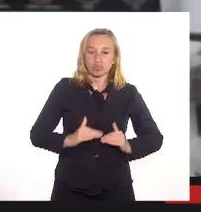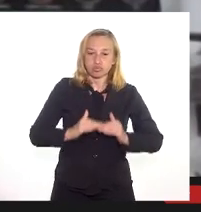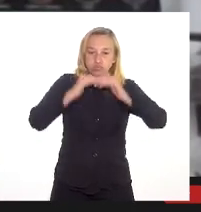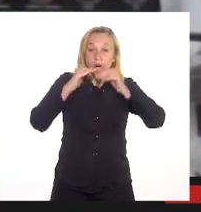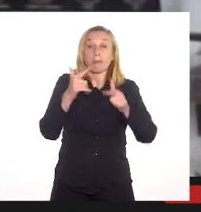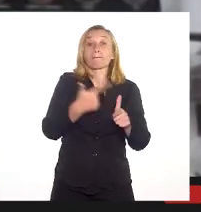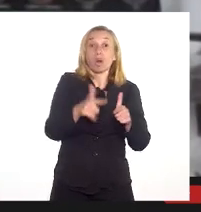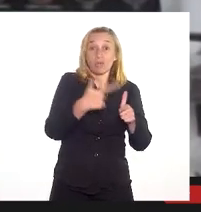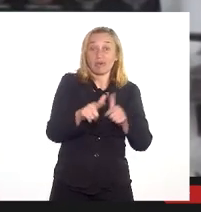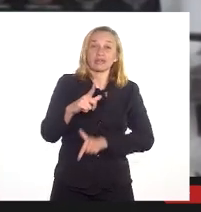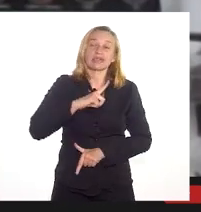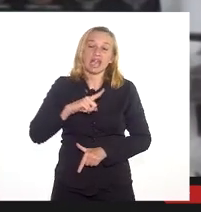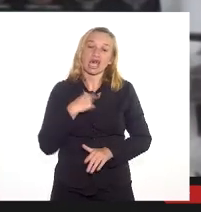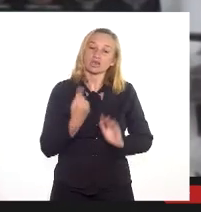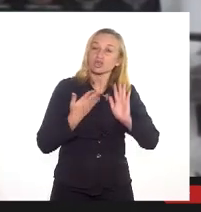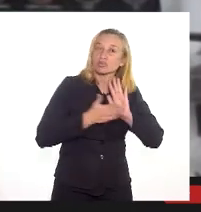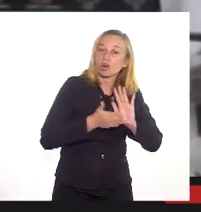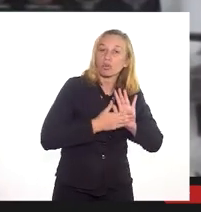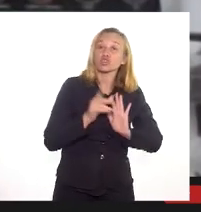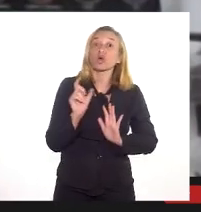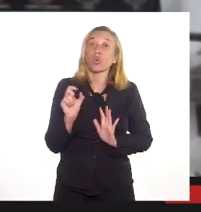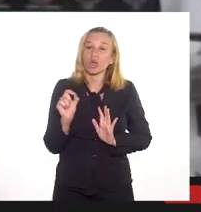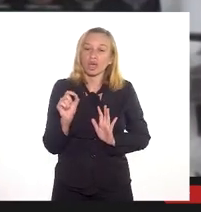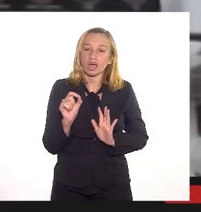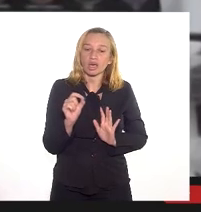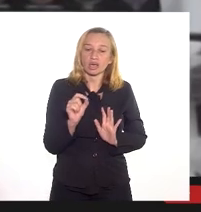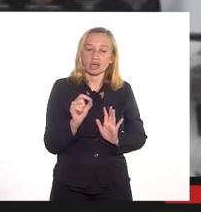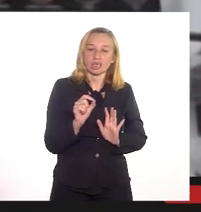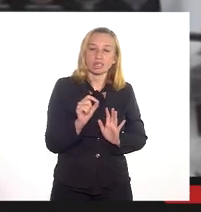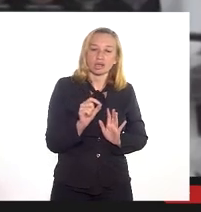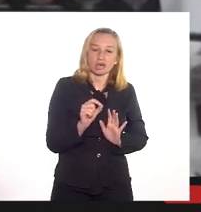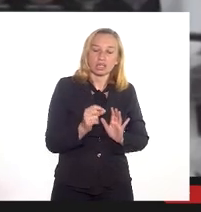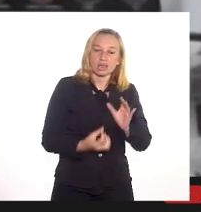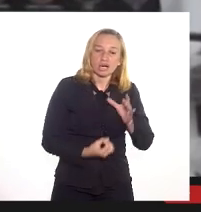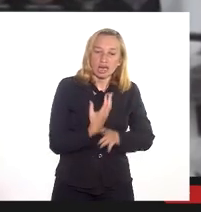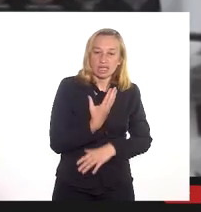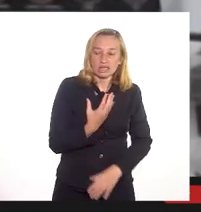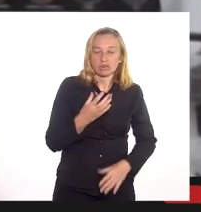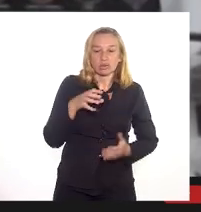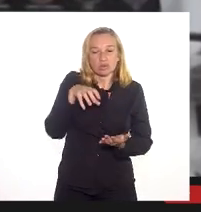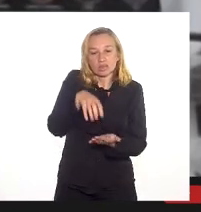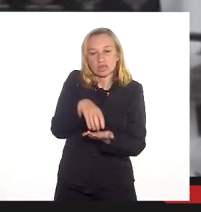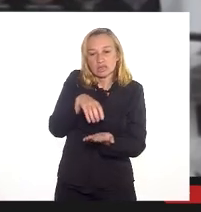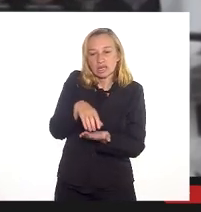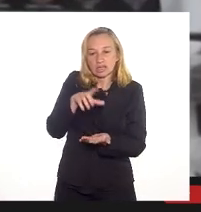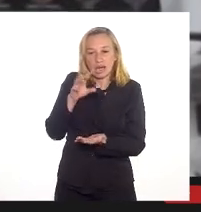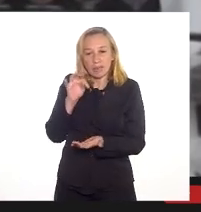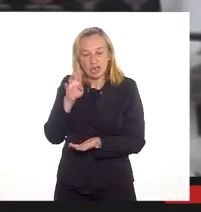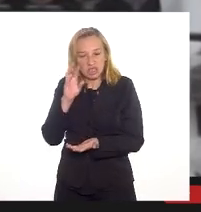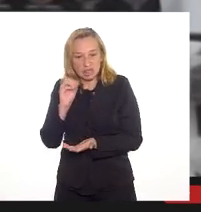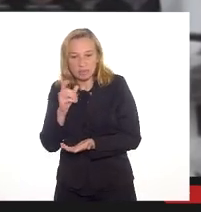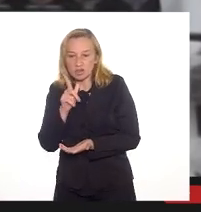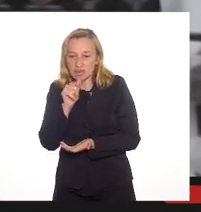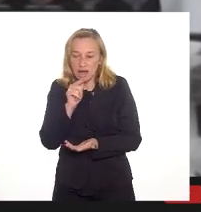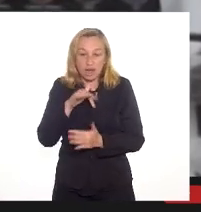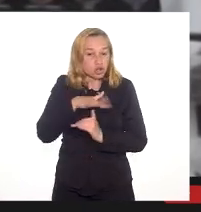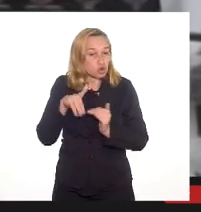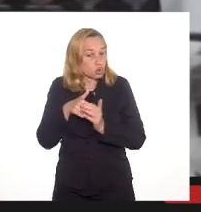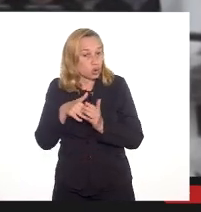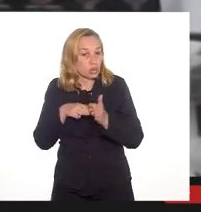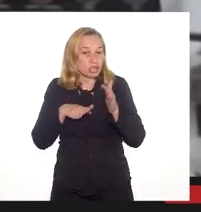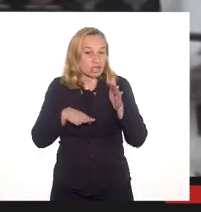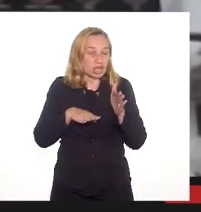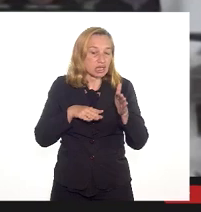região, a nossa proposta é que, com a implantação desse centro de abastecimento, todas as medidas compensatórias e